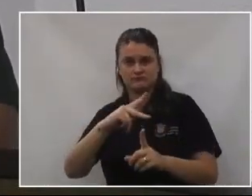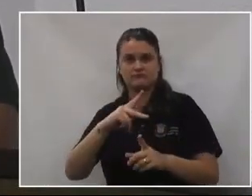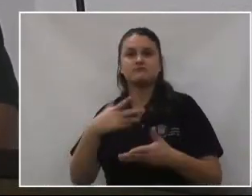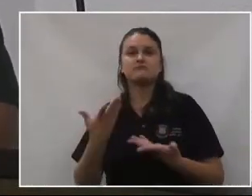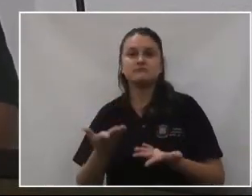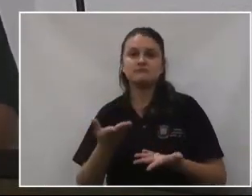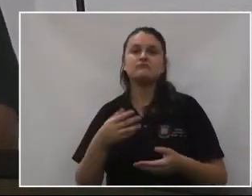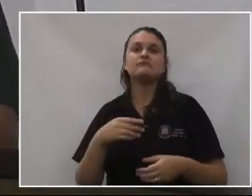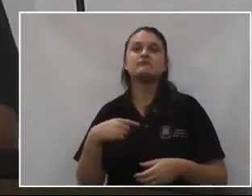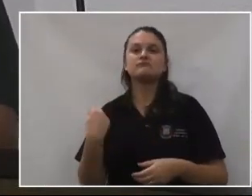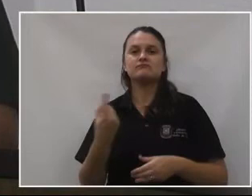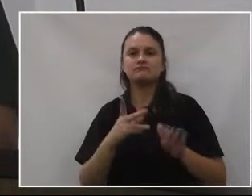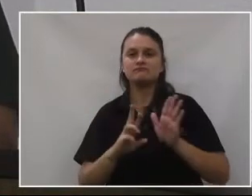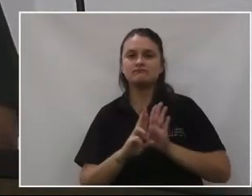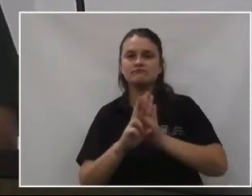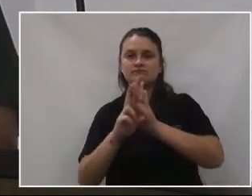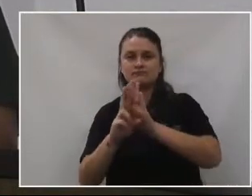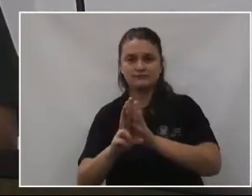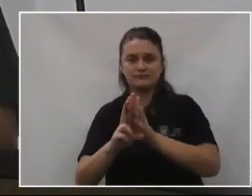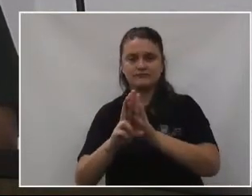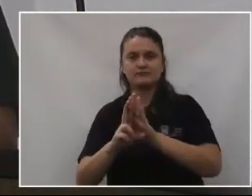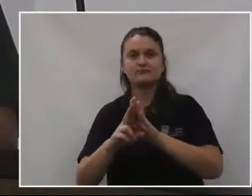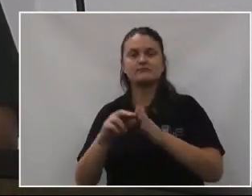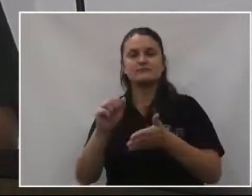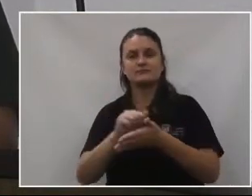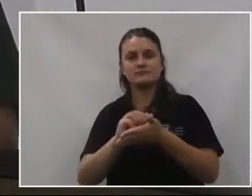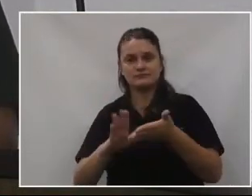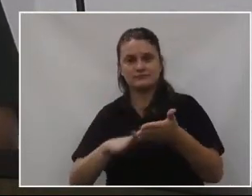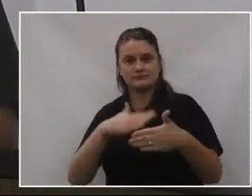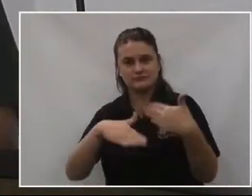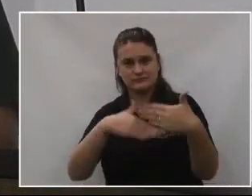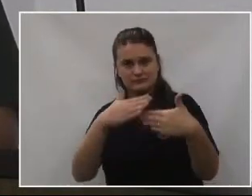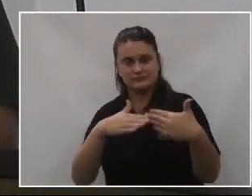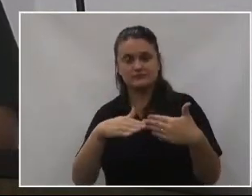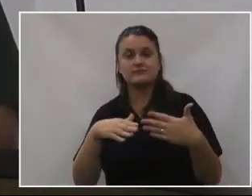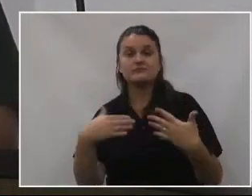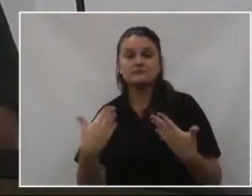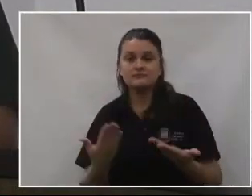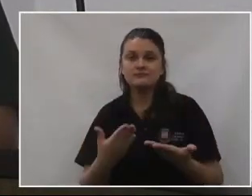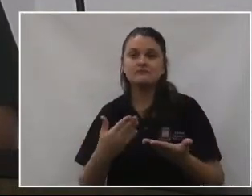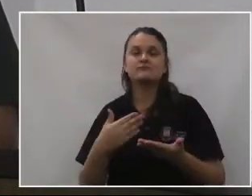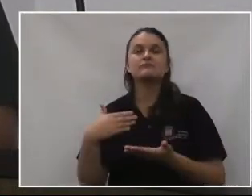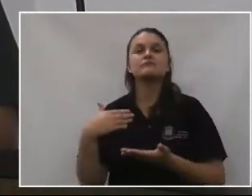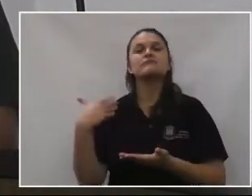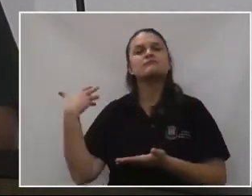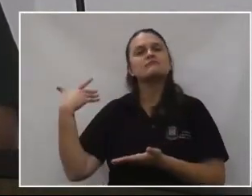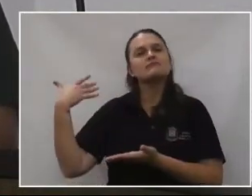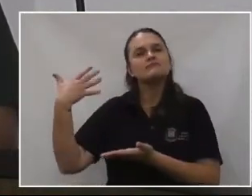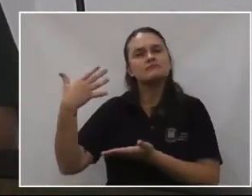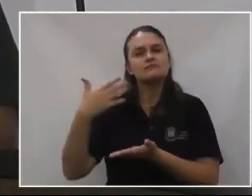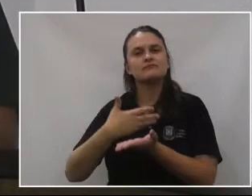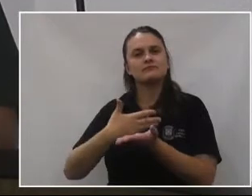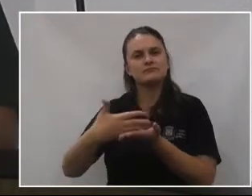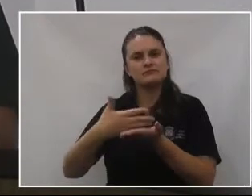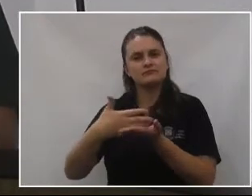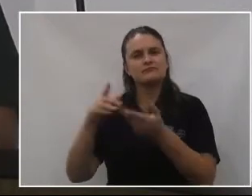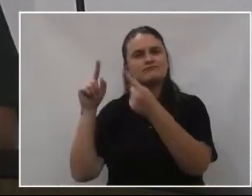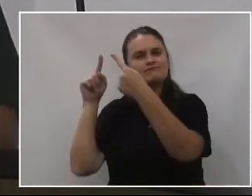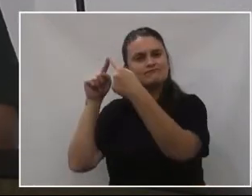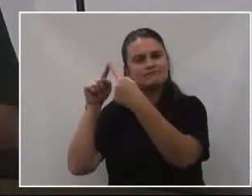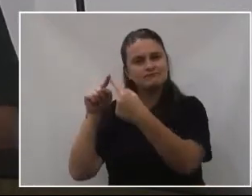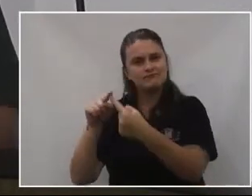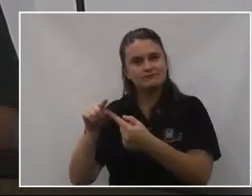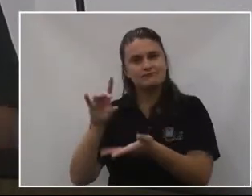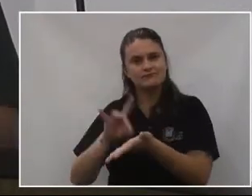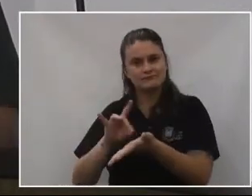bem aí a questão das atividades. A sua essência, desde o início, permanece a mesma,